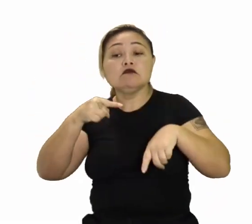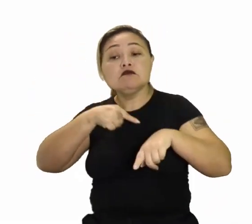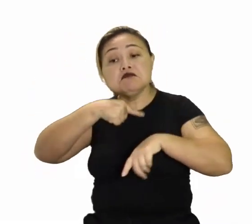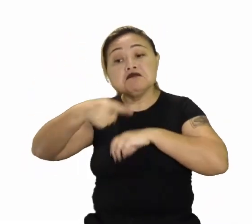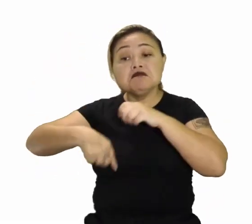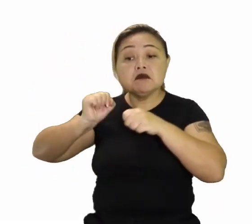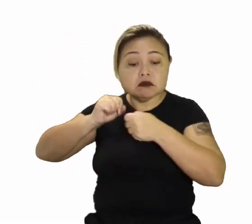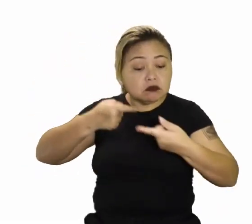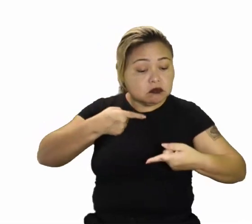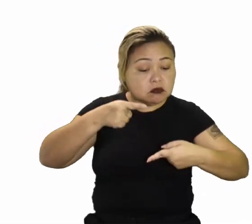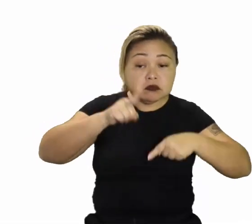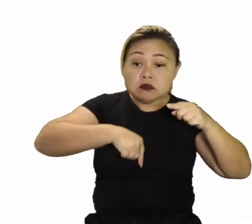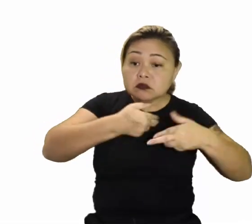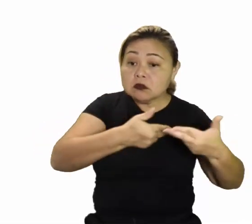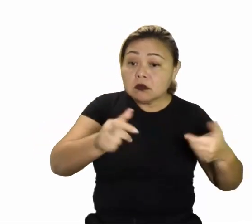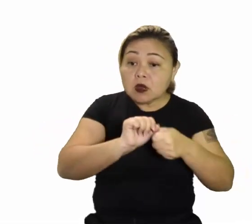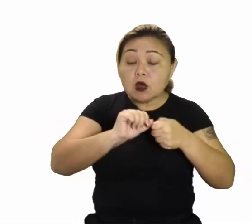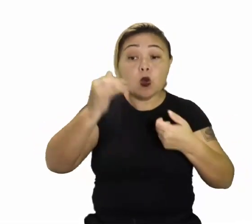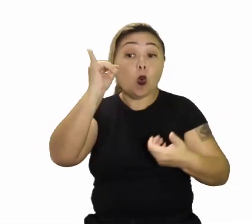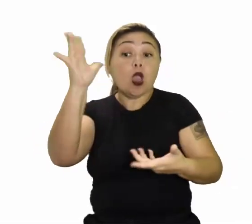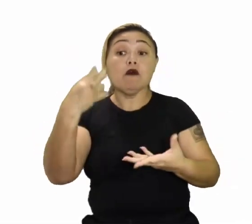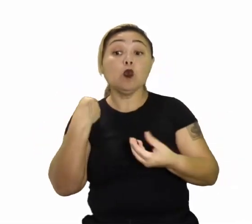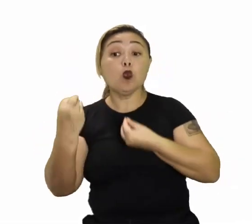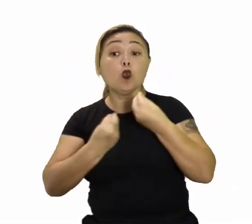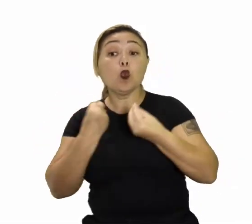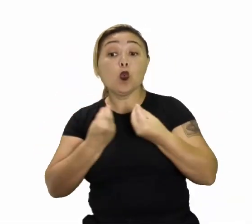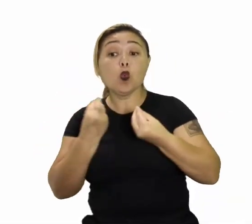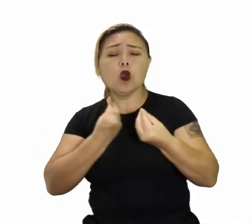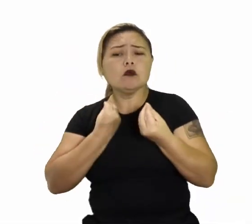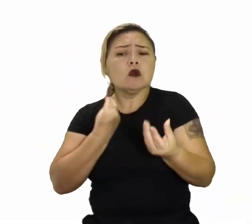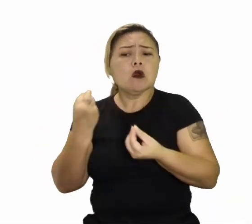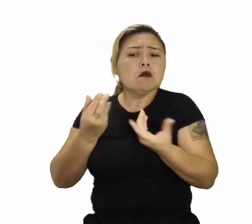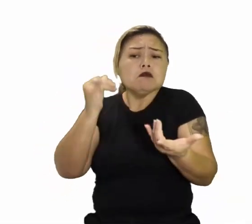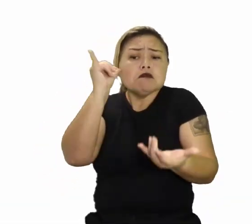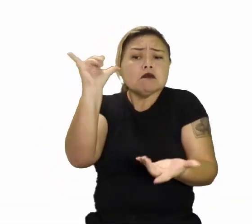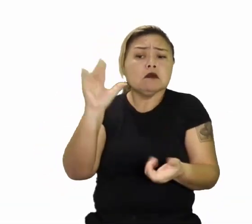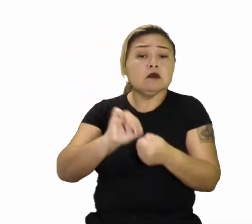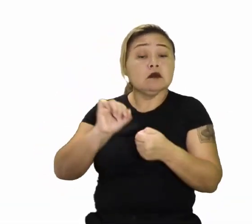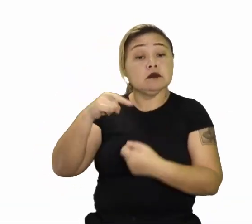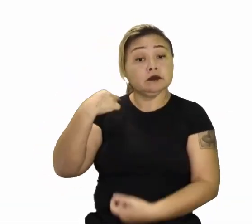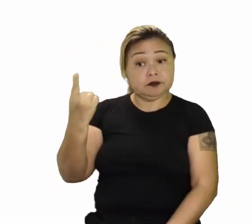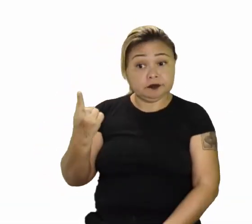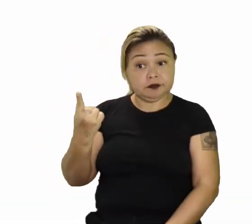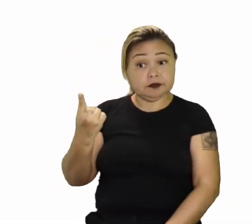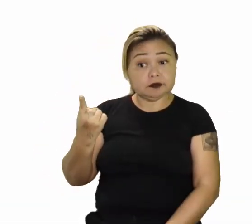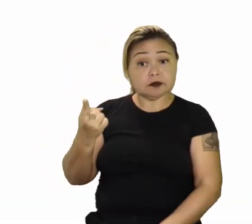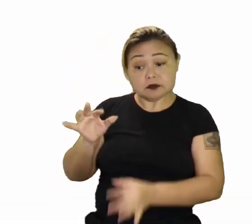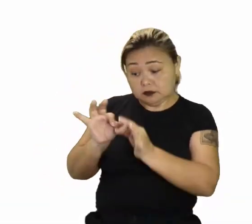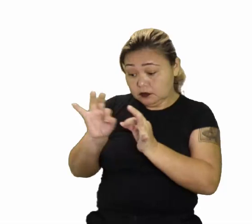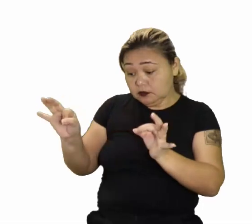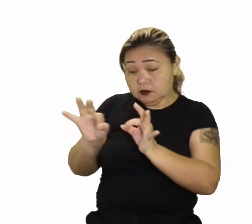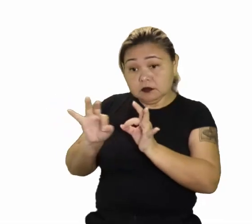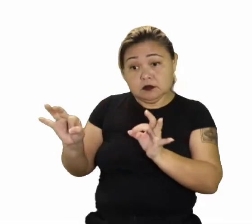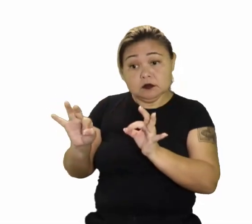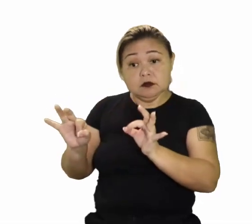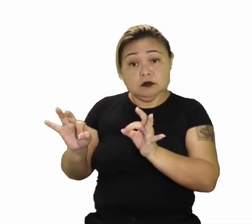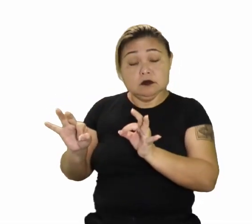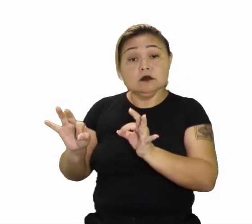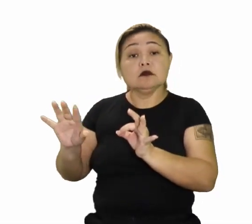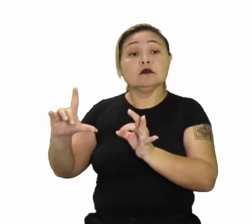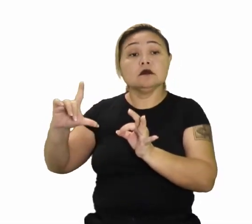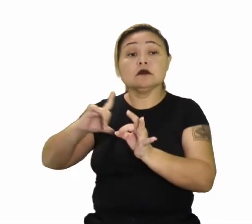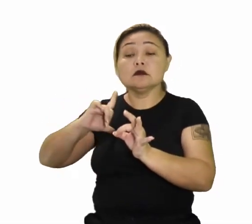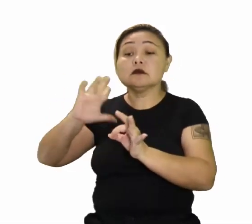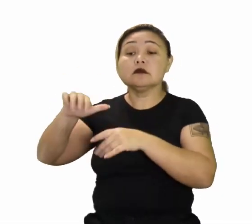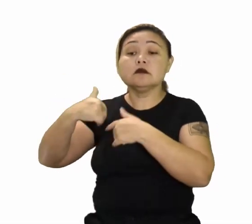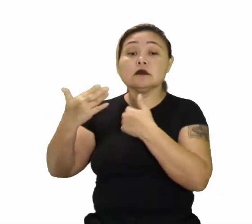de produção. E isso é evitado com o quê, professor? Como é a gente pode evitar? Além do distanciamento. Nós temos